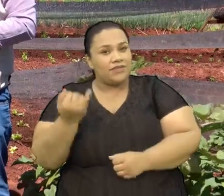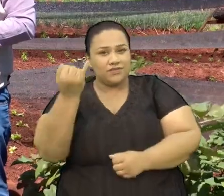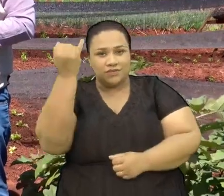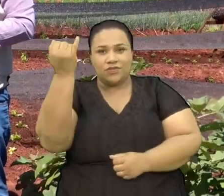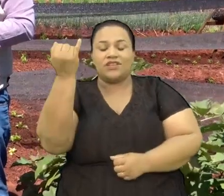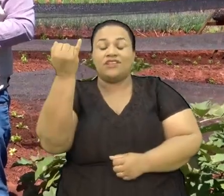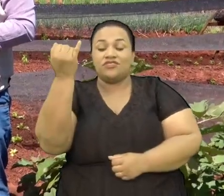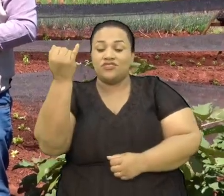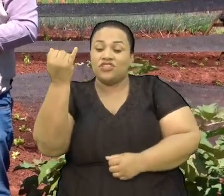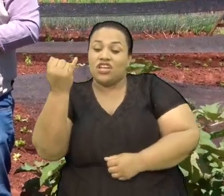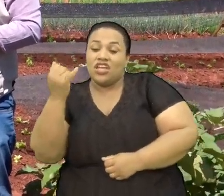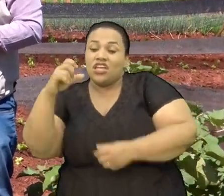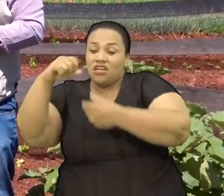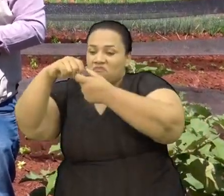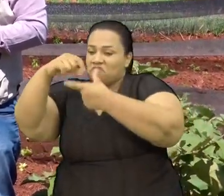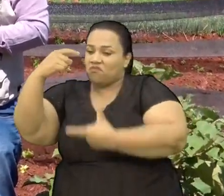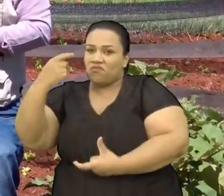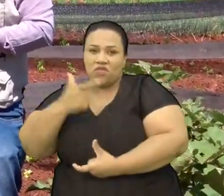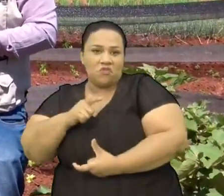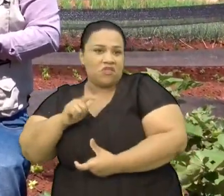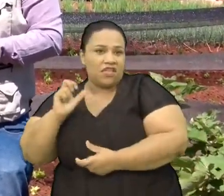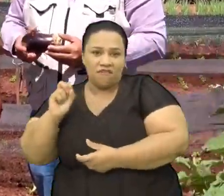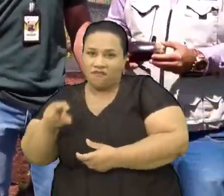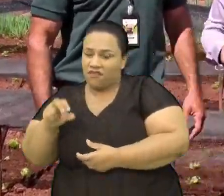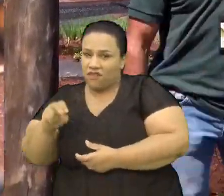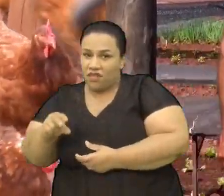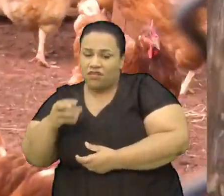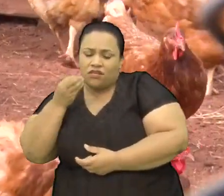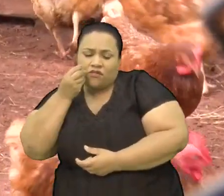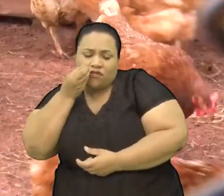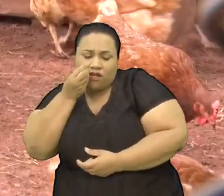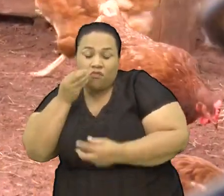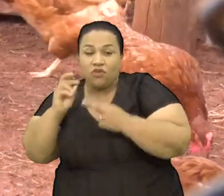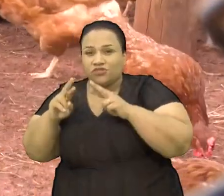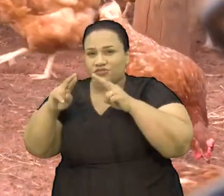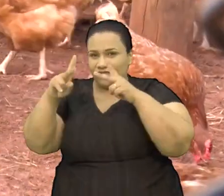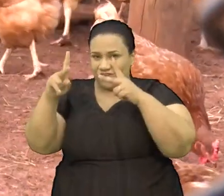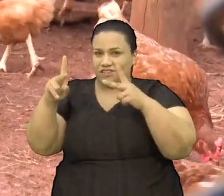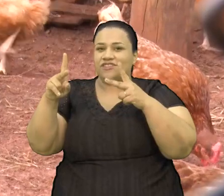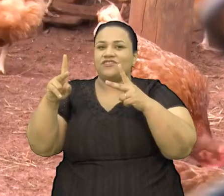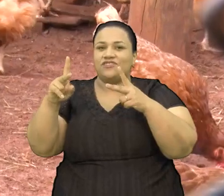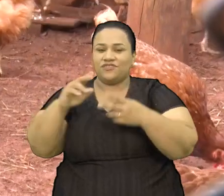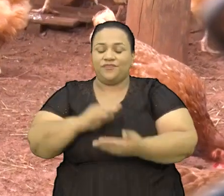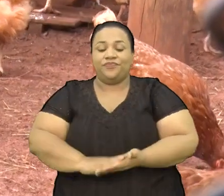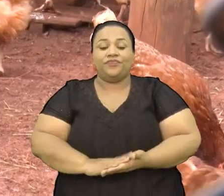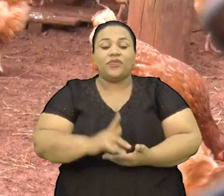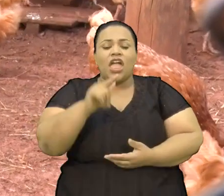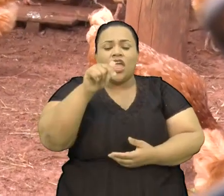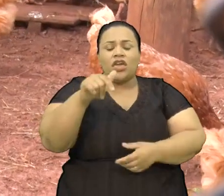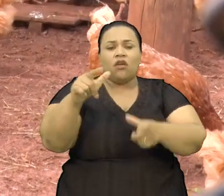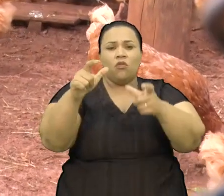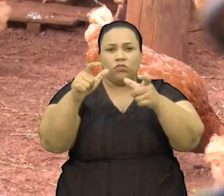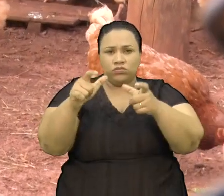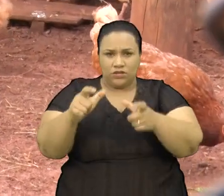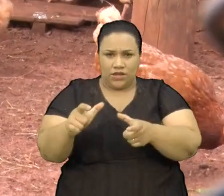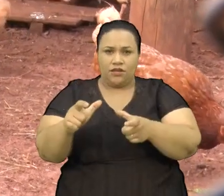ela é orgânica E tem um sabor diferenciado Aqui nós estamos Na grande de postura